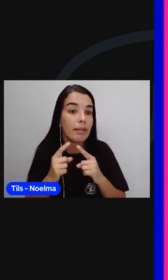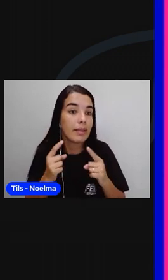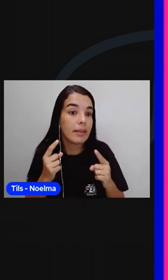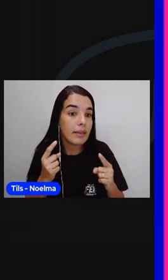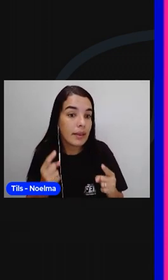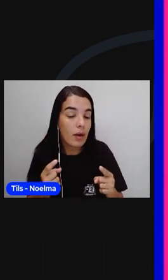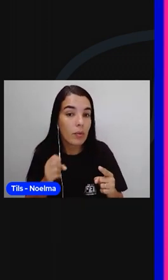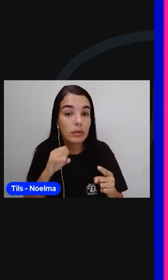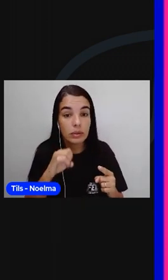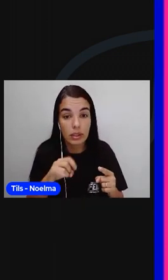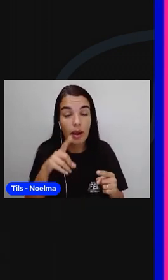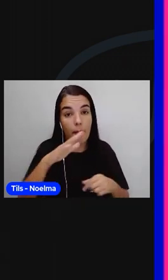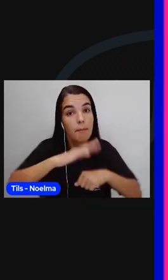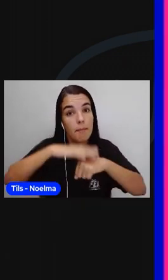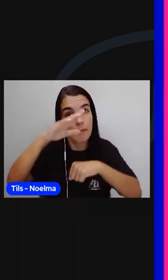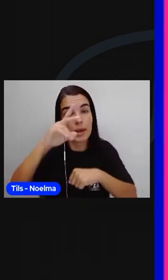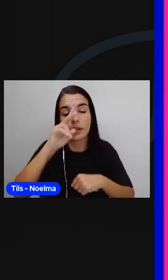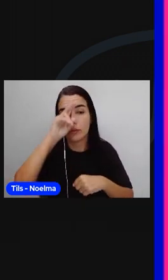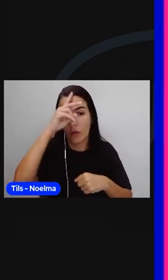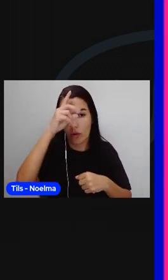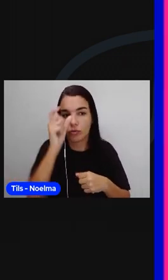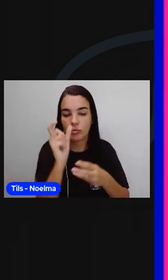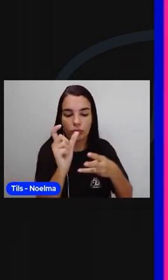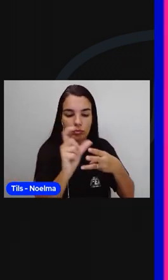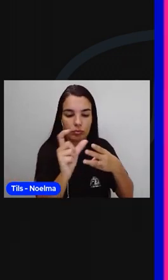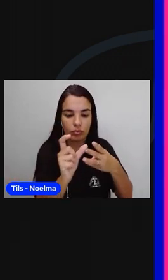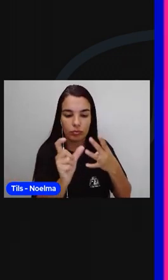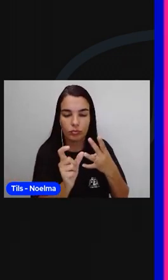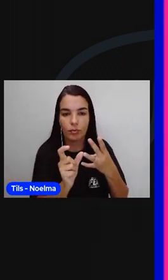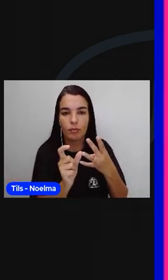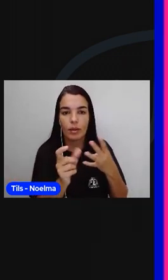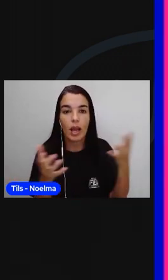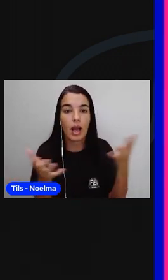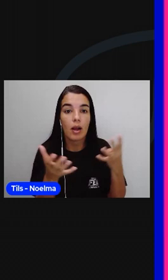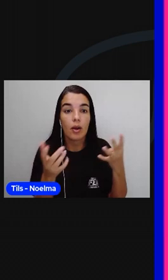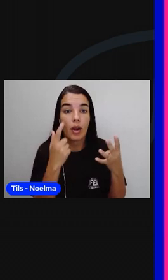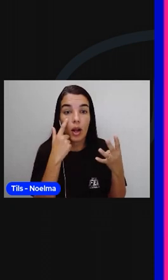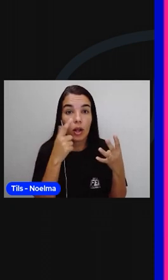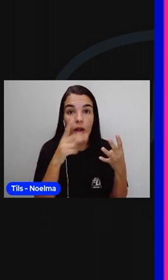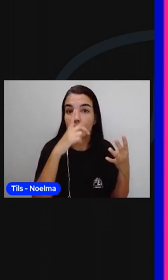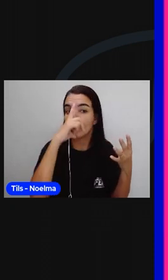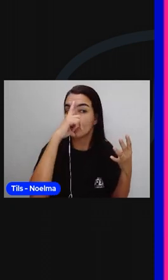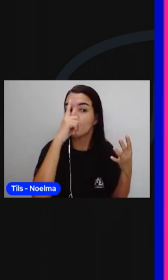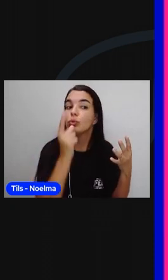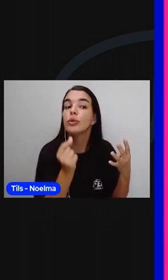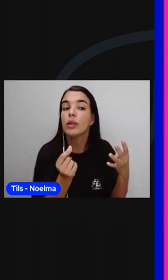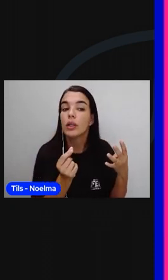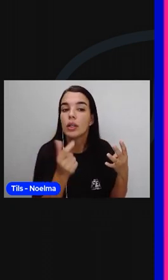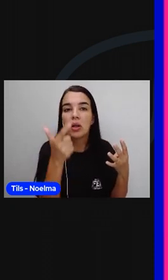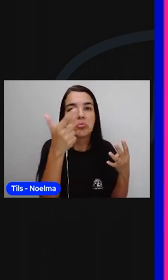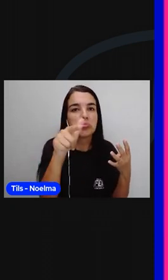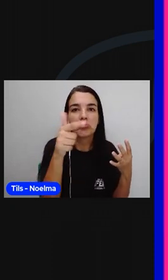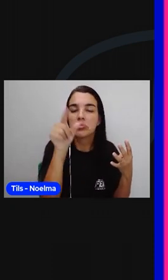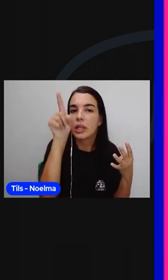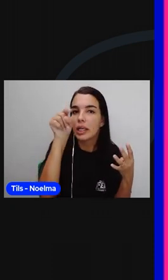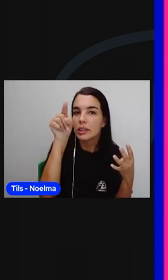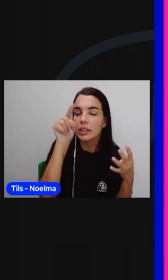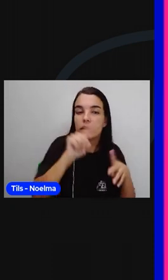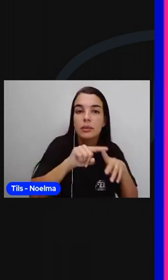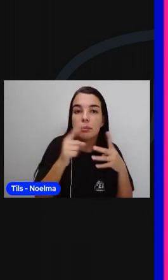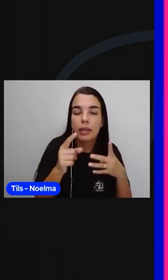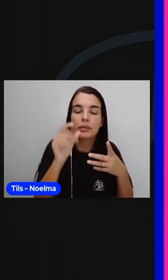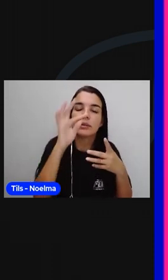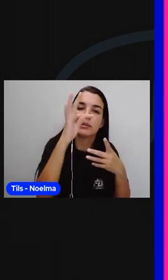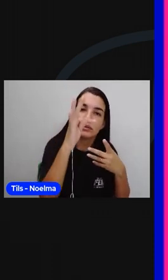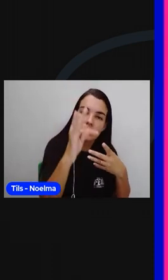Portanto, ela é a mais forte. Tucano. Na palavra tucano não tem acento. Então, nós vamos